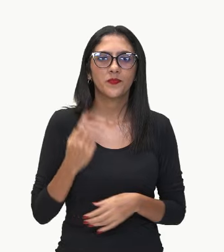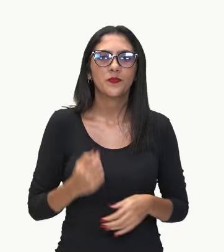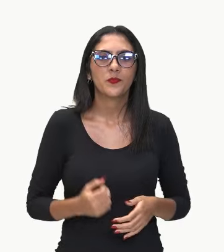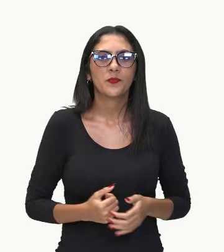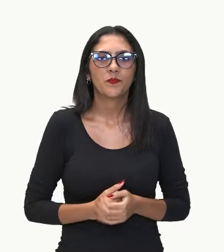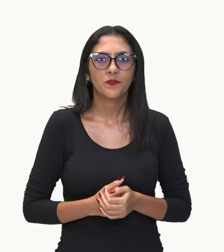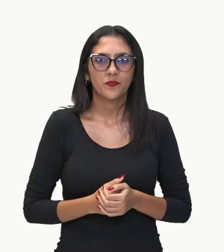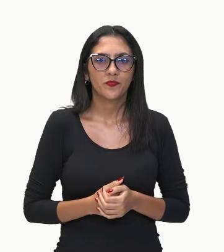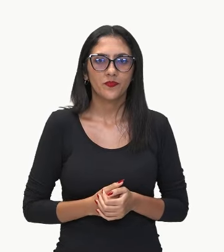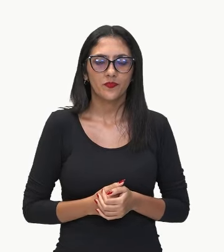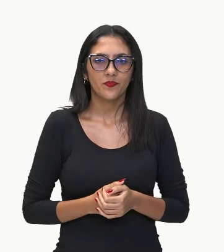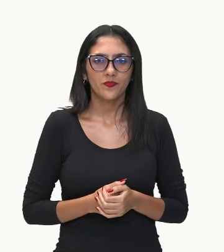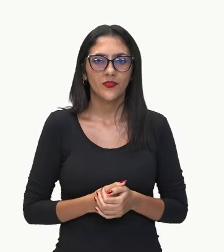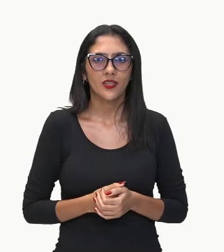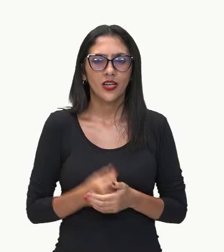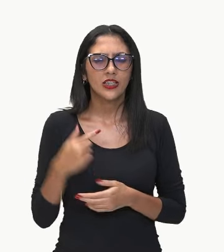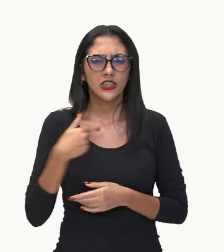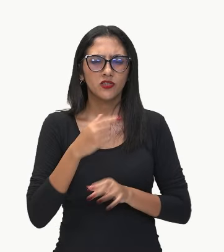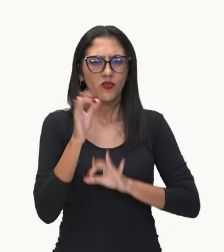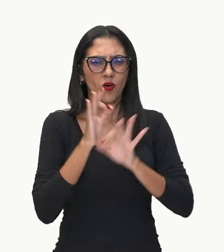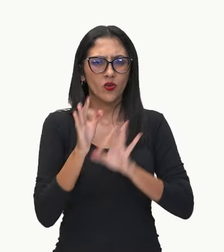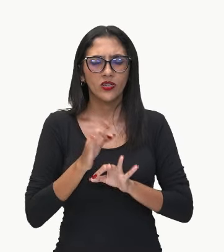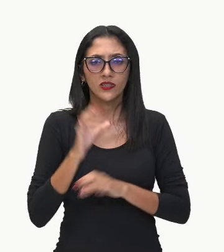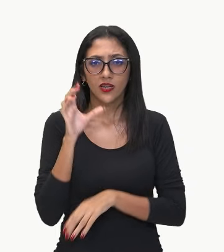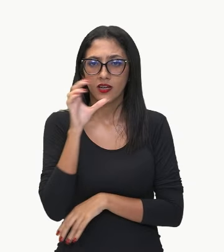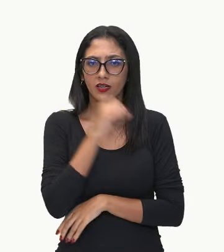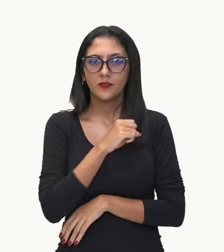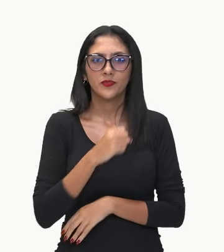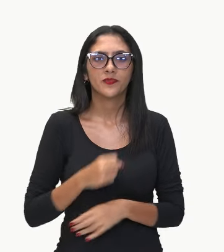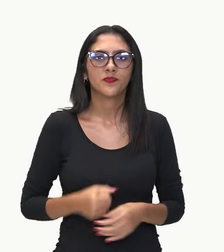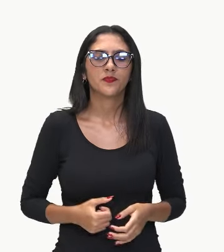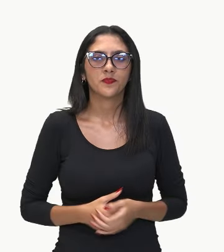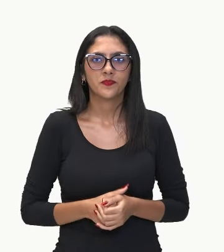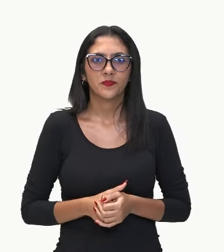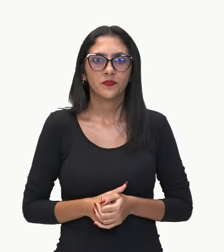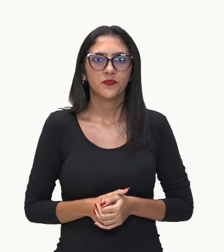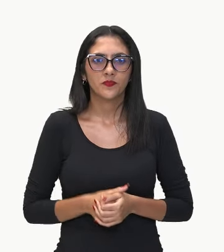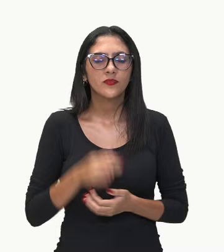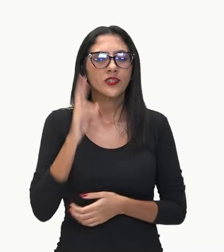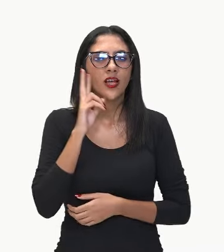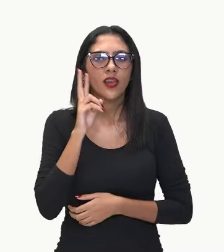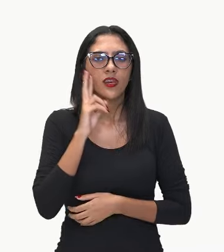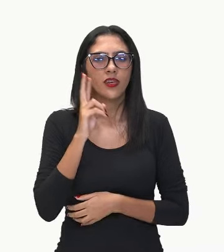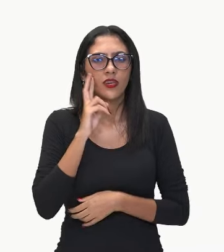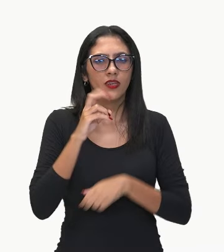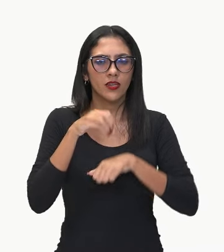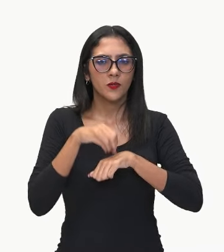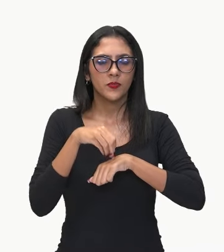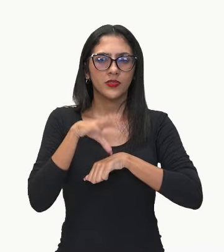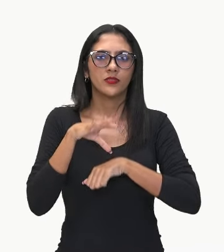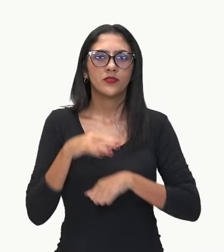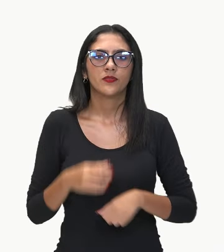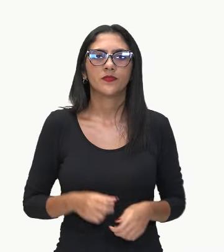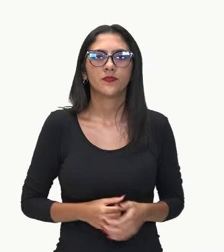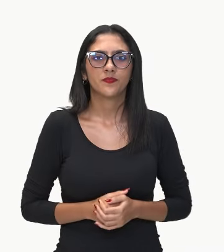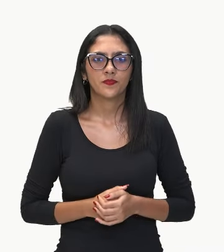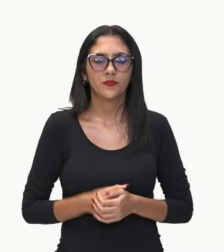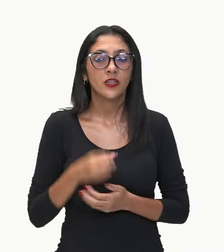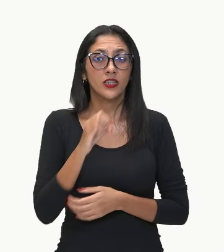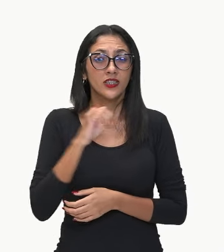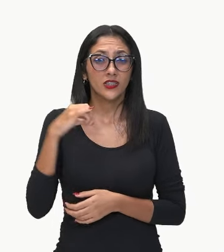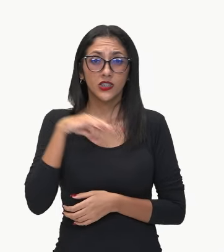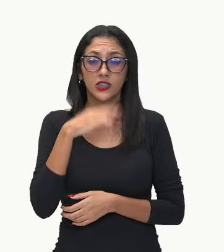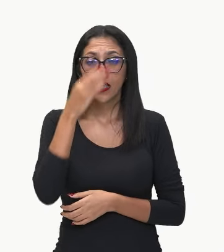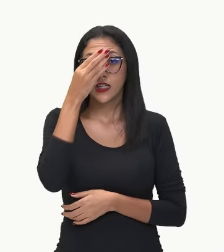resolver num piscar de olhos. Vamos lá, então? Lembra da dica que eu dei para vocês? Se você esquecer